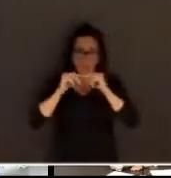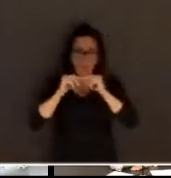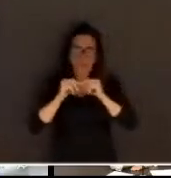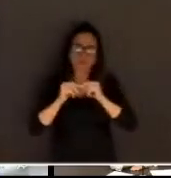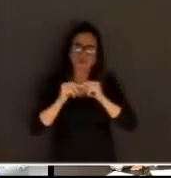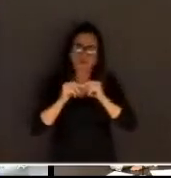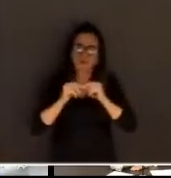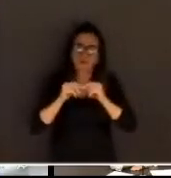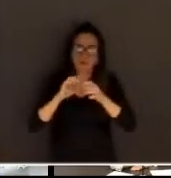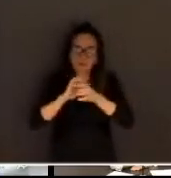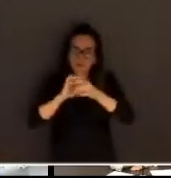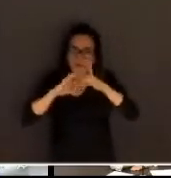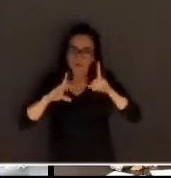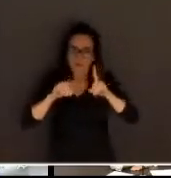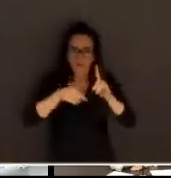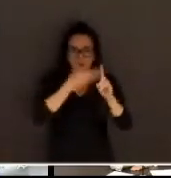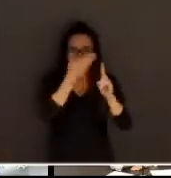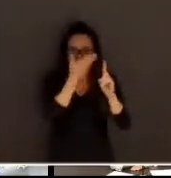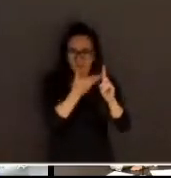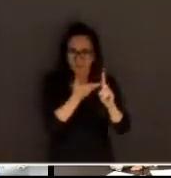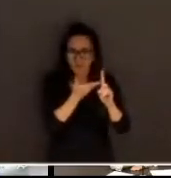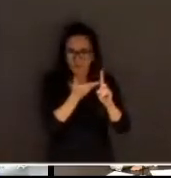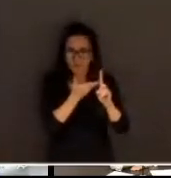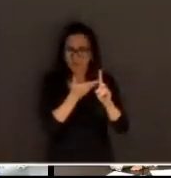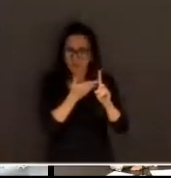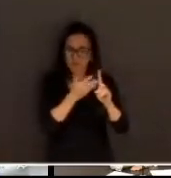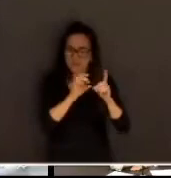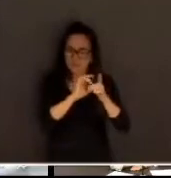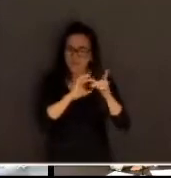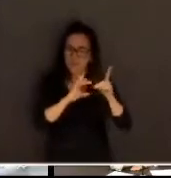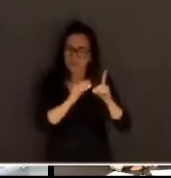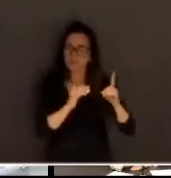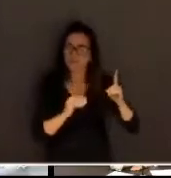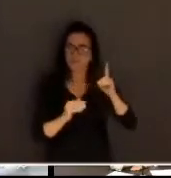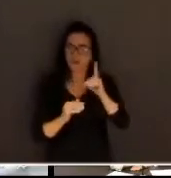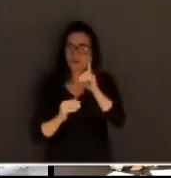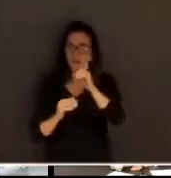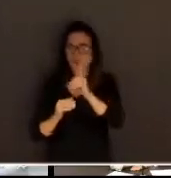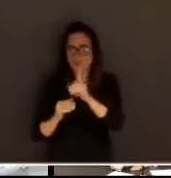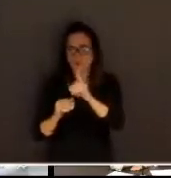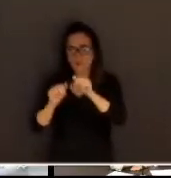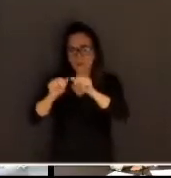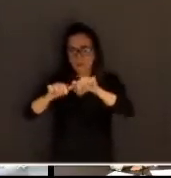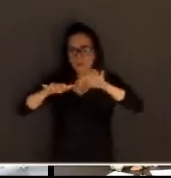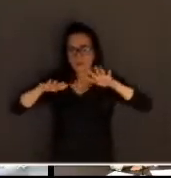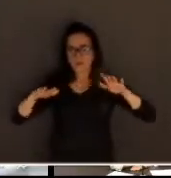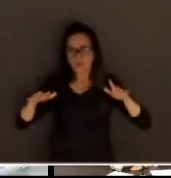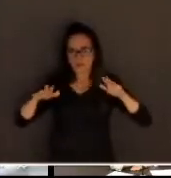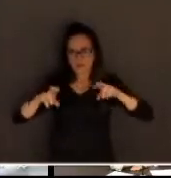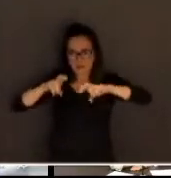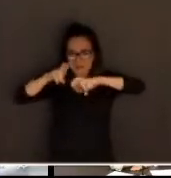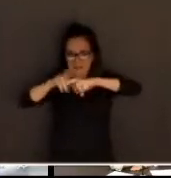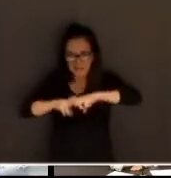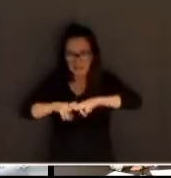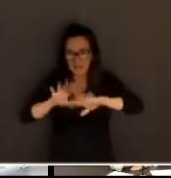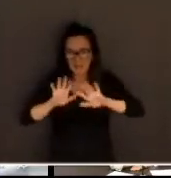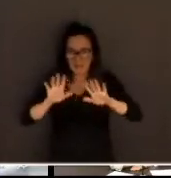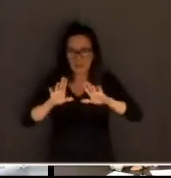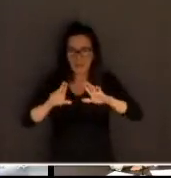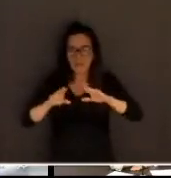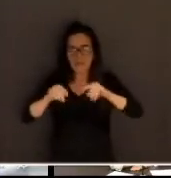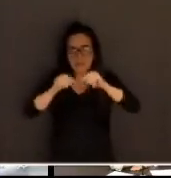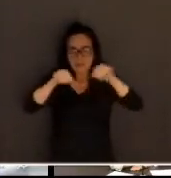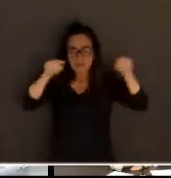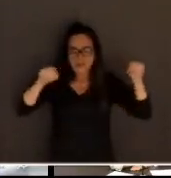plenário, então nós estamos tendo júris de duas formas. Temos júris hoje em que o réu vai, mas ele não fica na sessão, ele fica numa sala